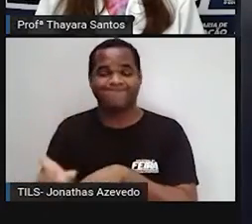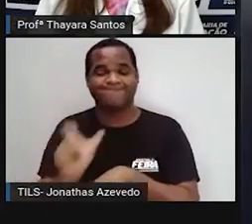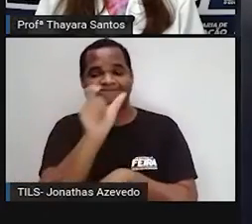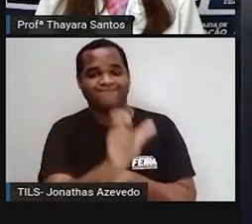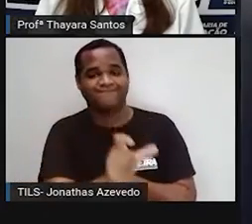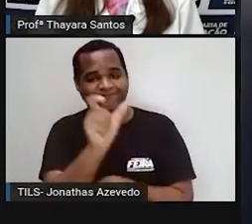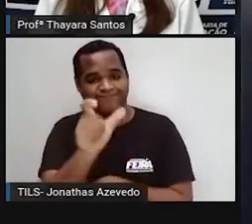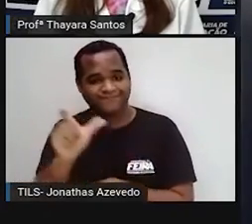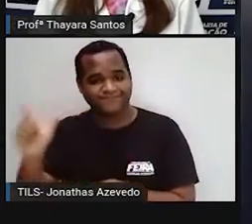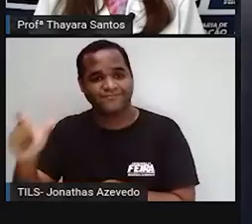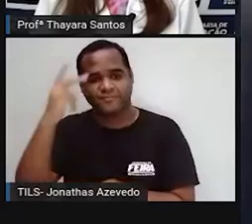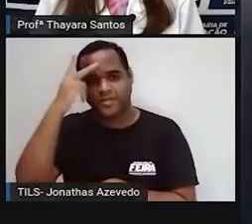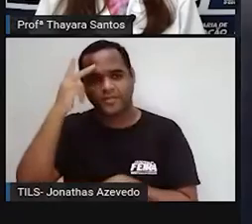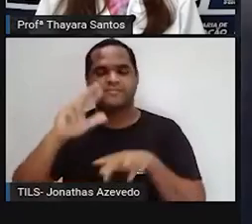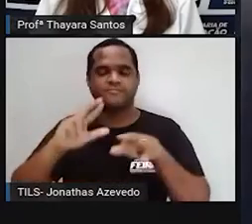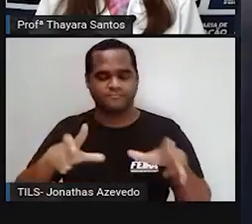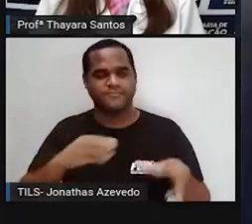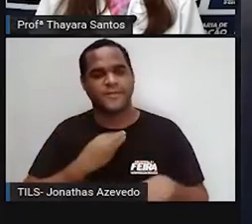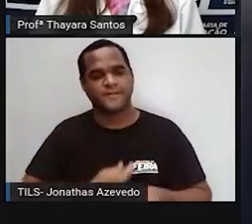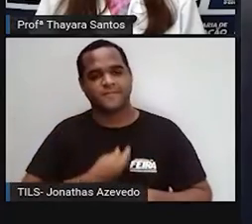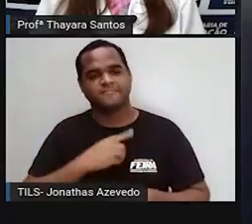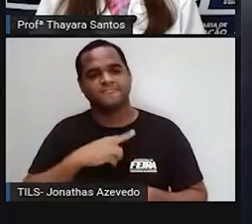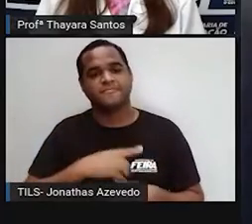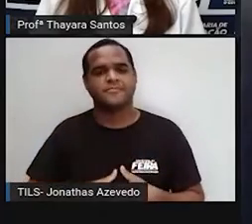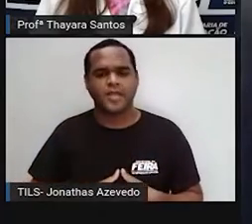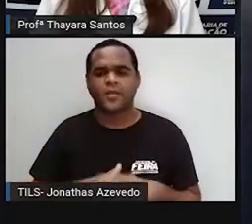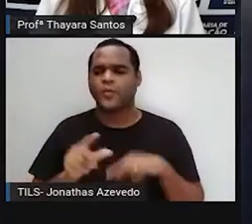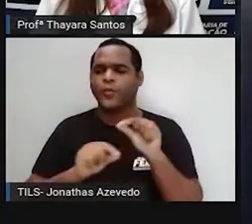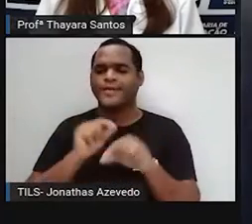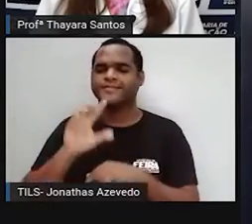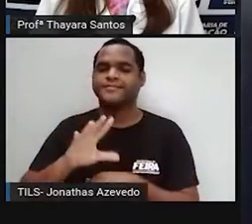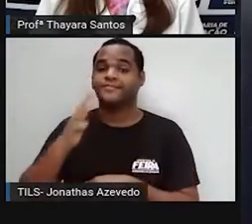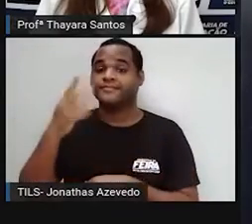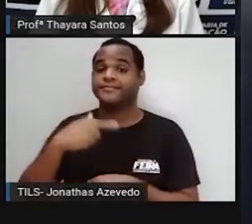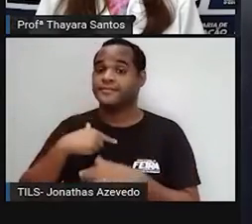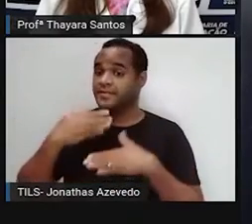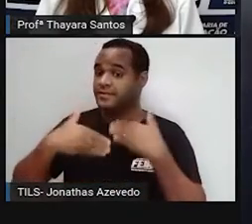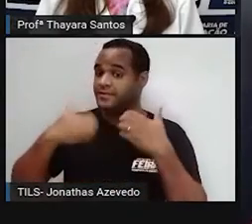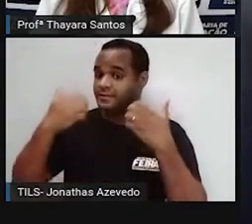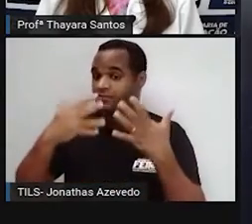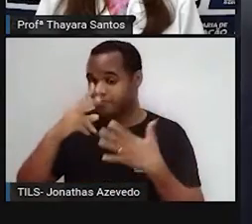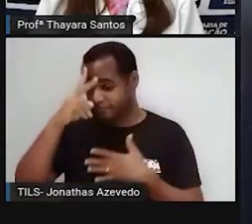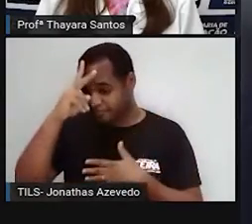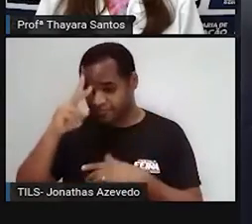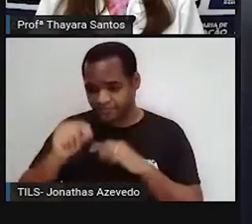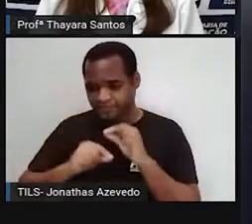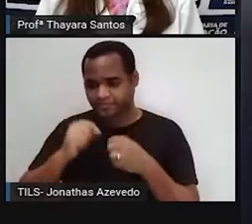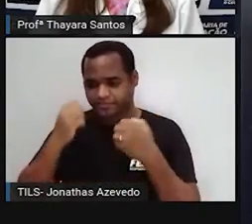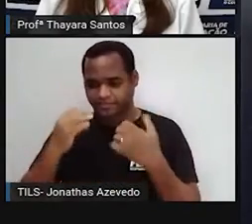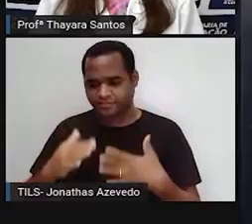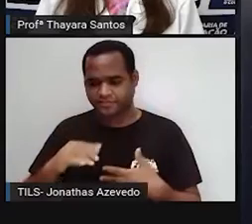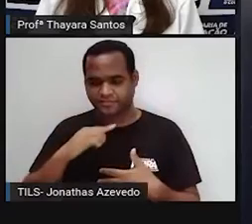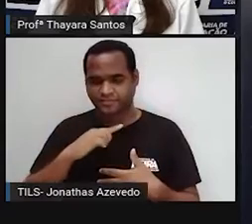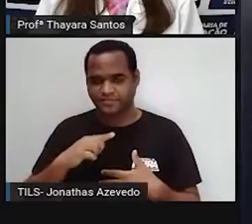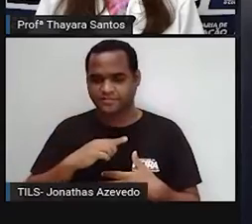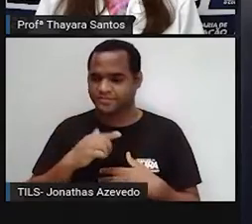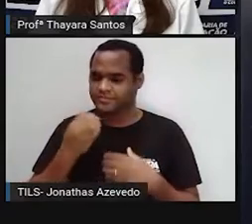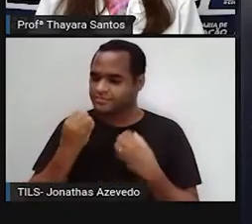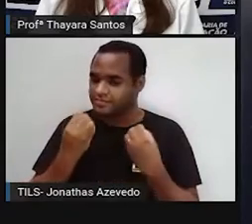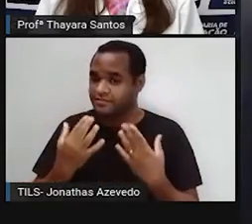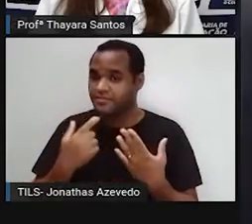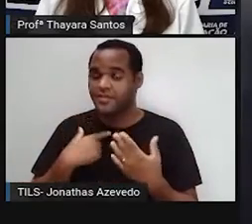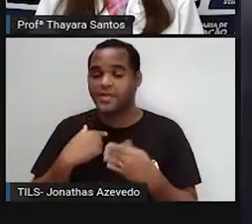ações da gente, dos seres humanos. O que acontece? Ao longo da história da Terra, a gente teve uma operação